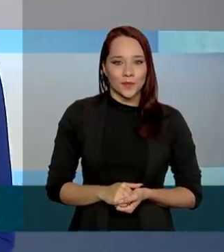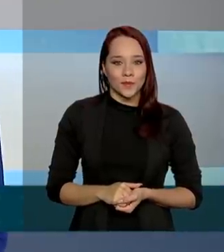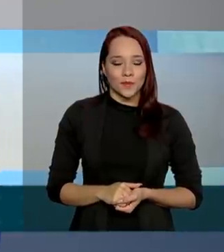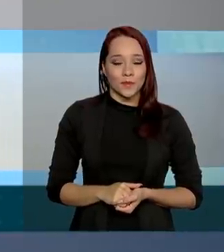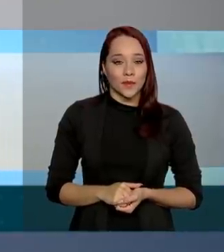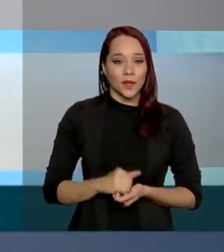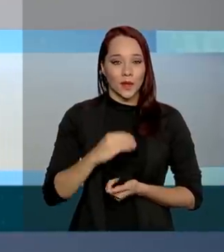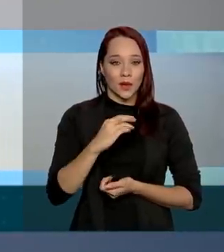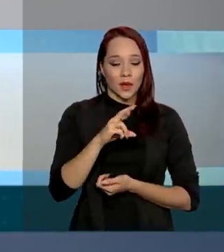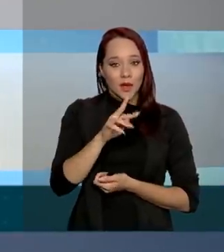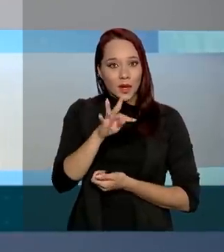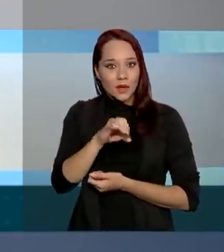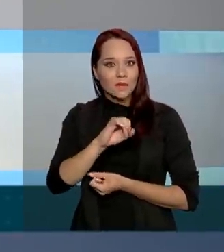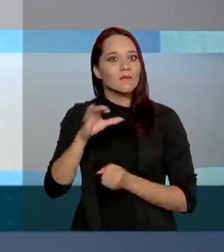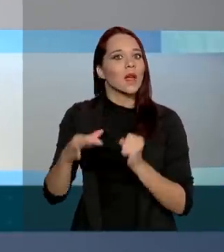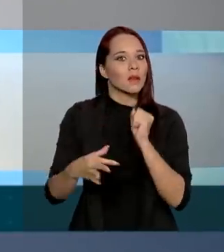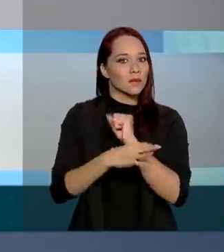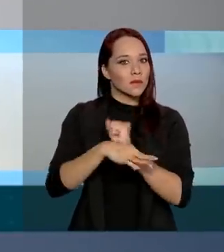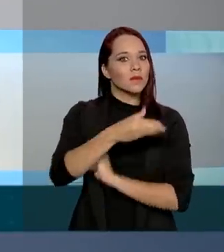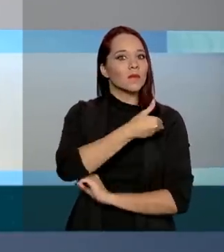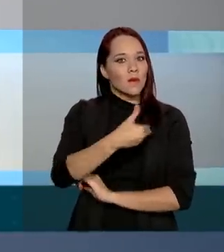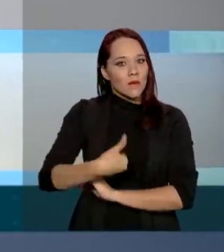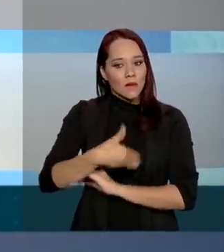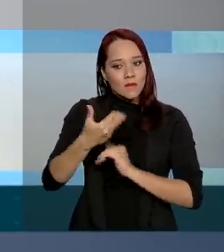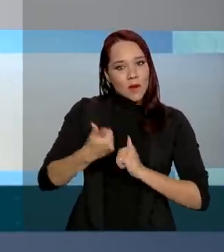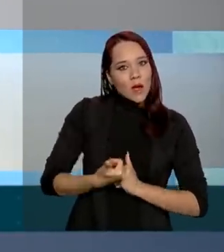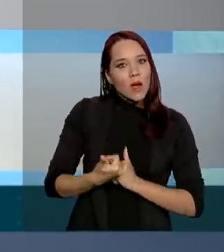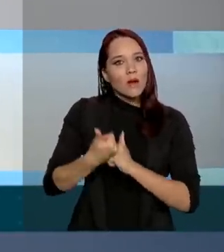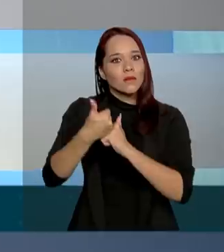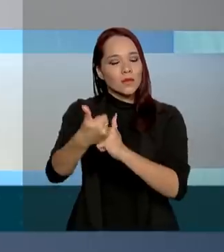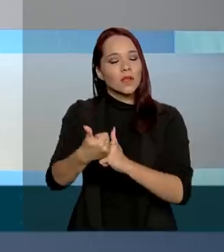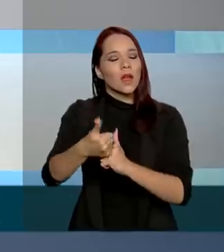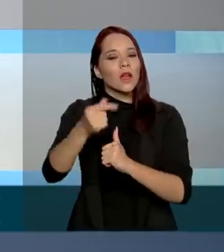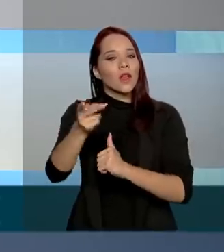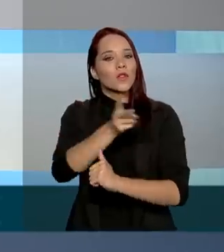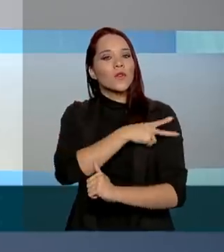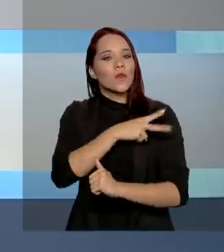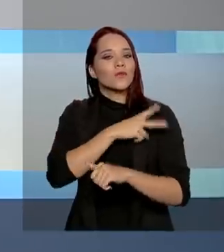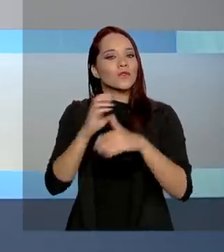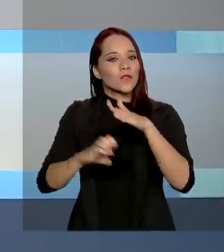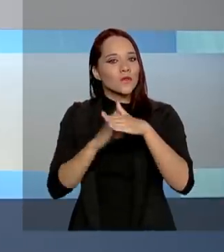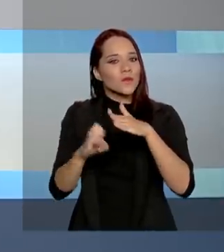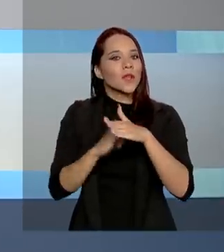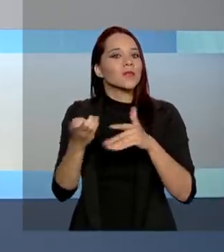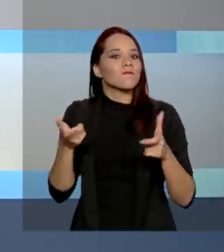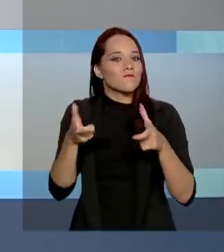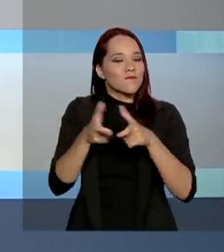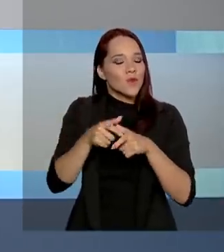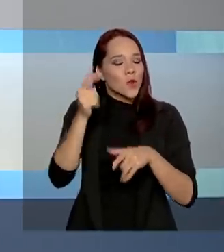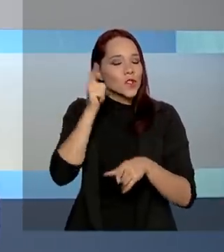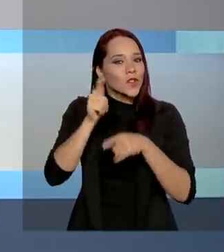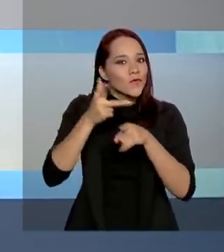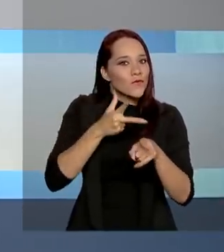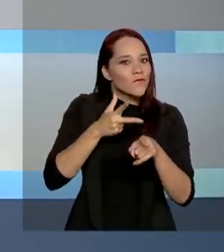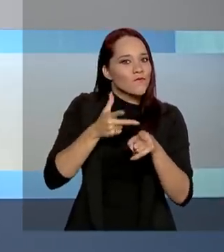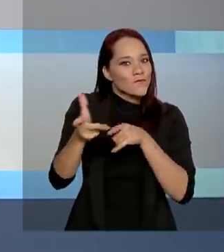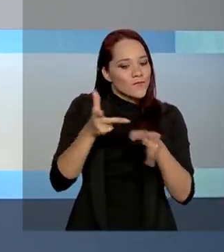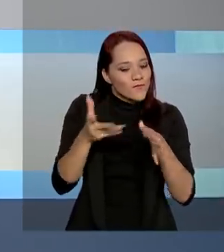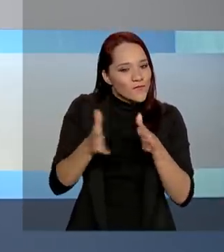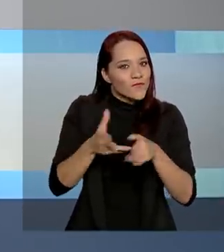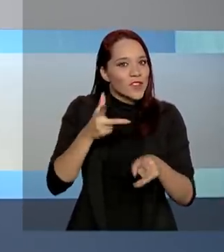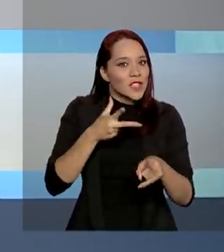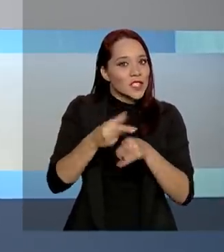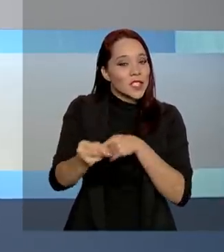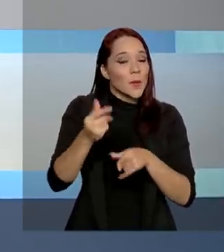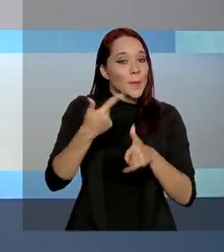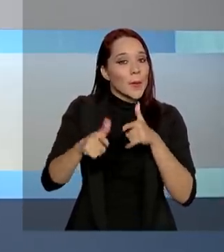Crédito com garantia do governo para ajudar donos de pequenos negócios a passarem pela pandemia sem fechar as